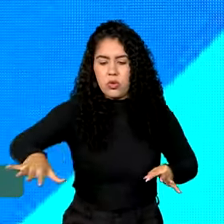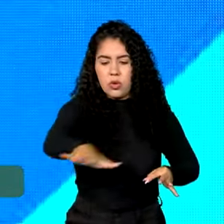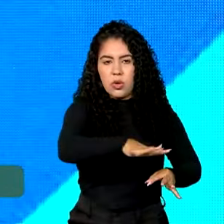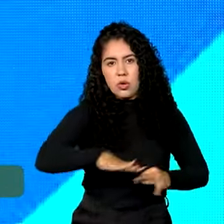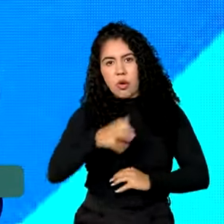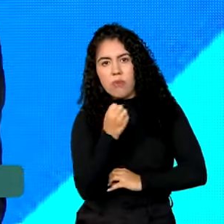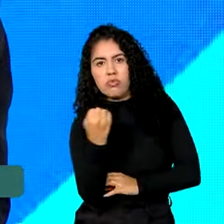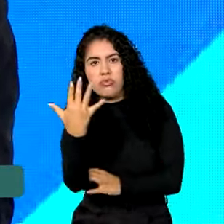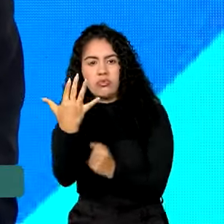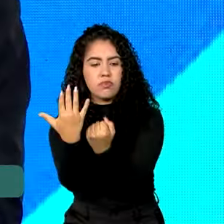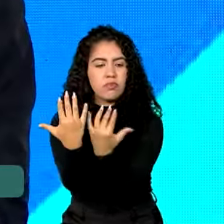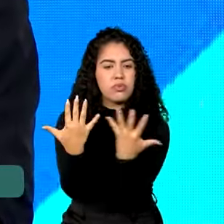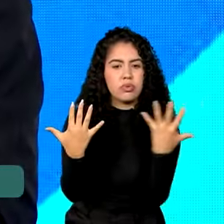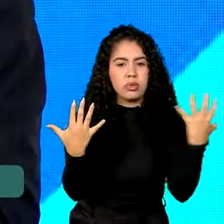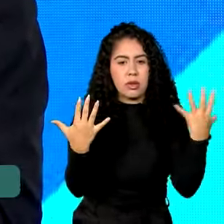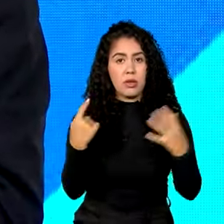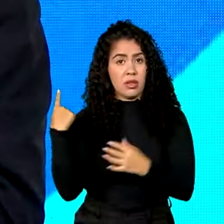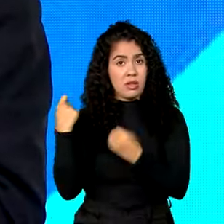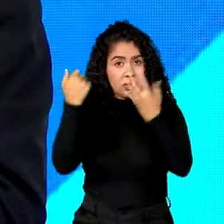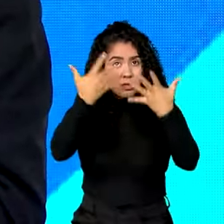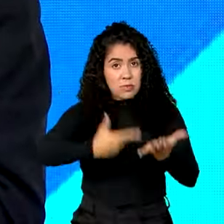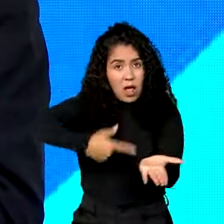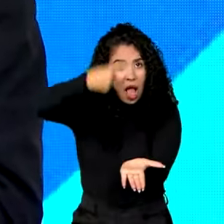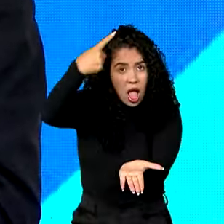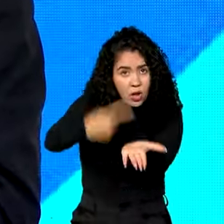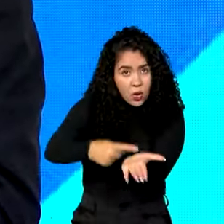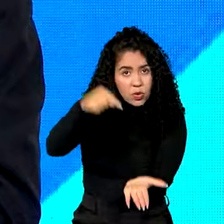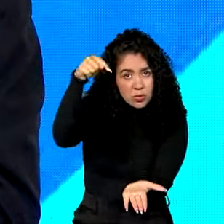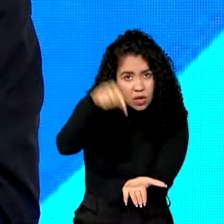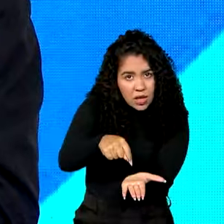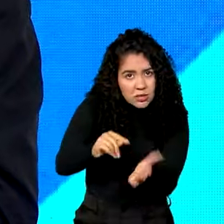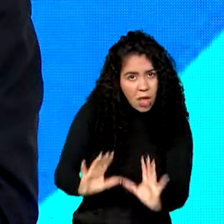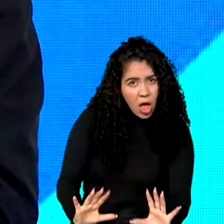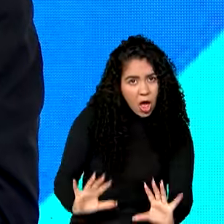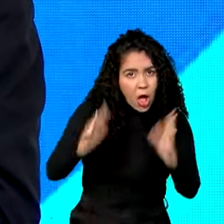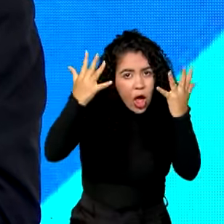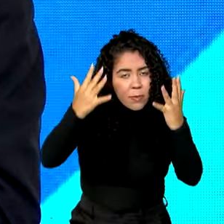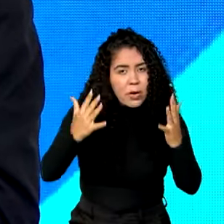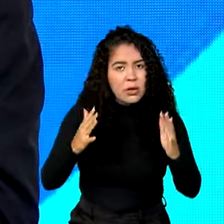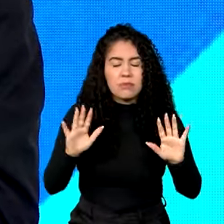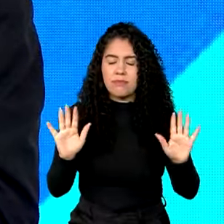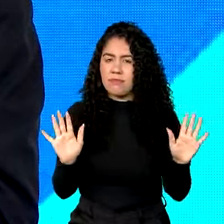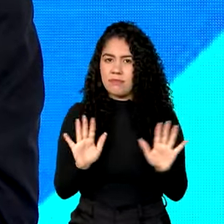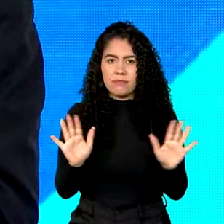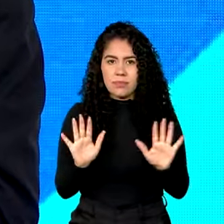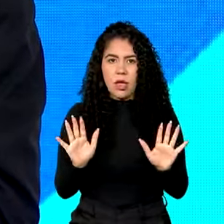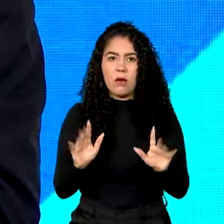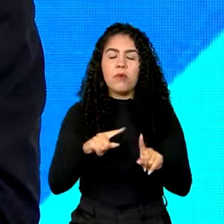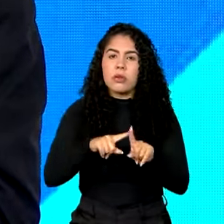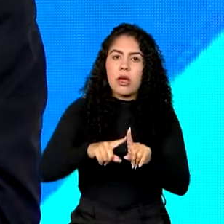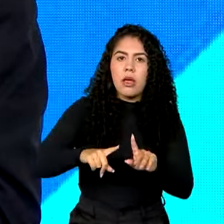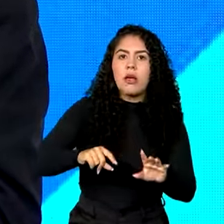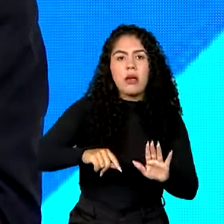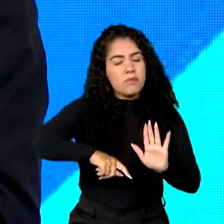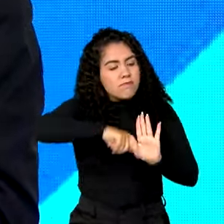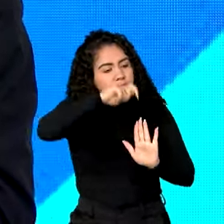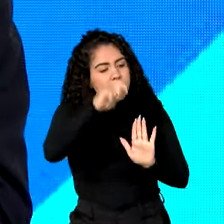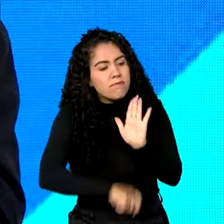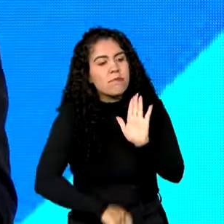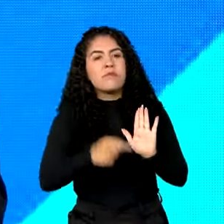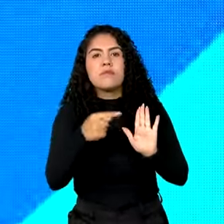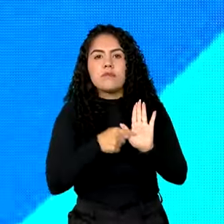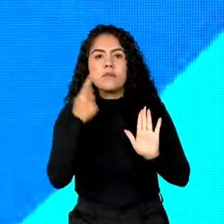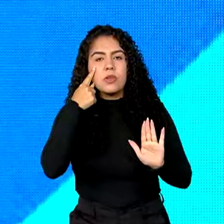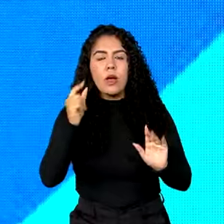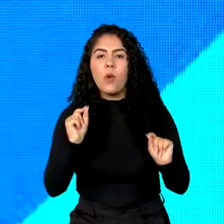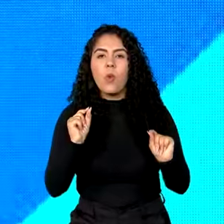acordo para se comemorar. É um acordo para se celebrar a capacidade de unidade